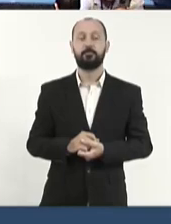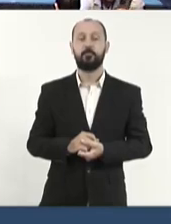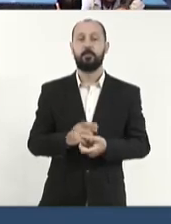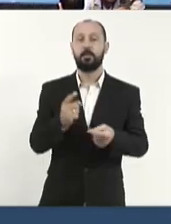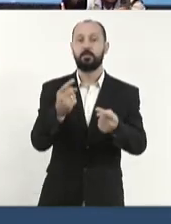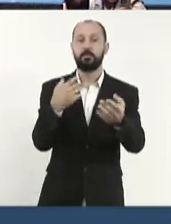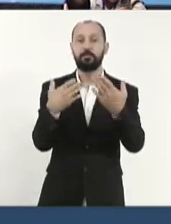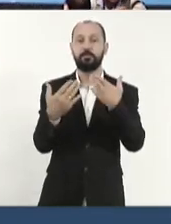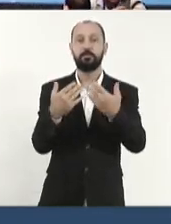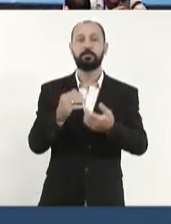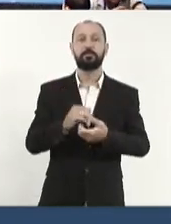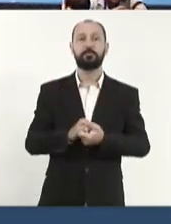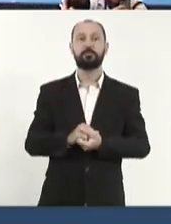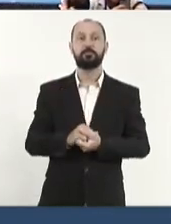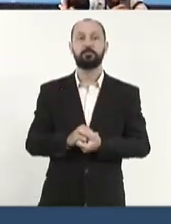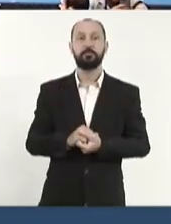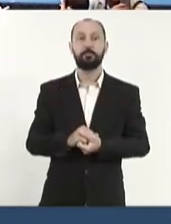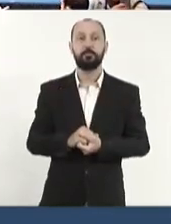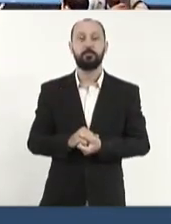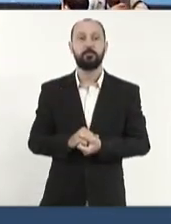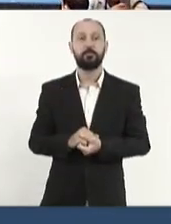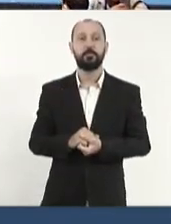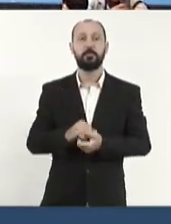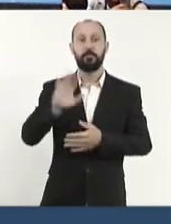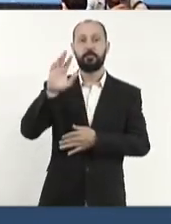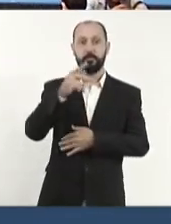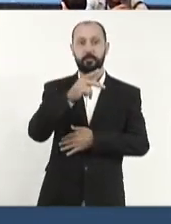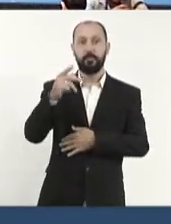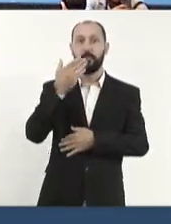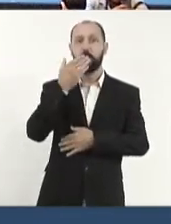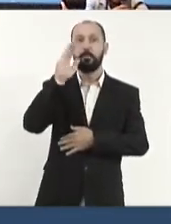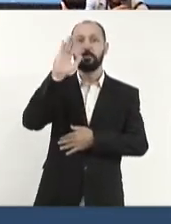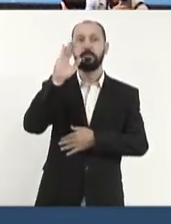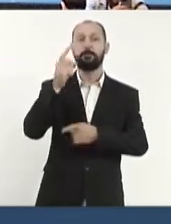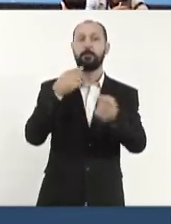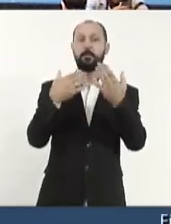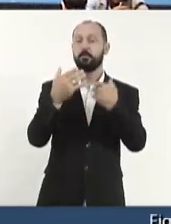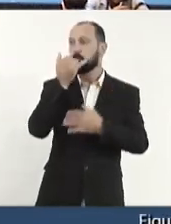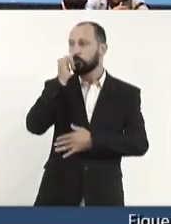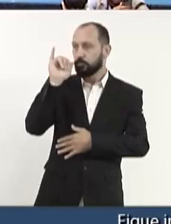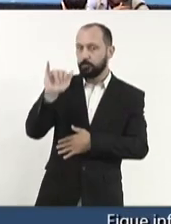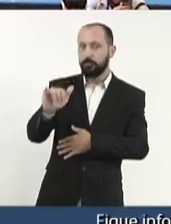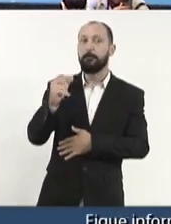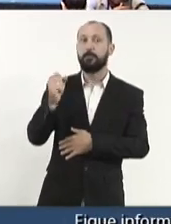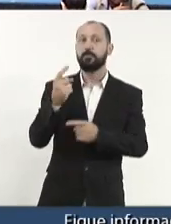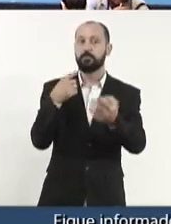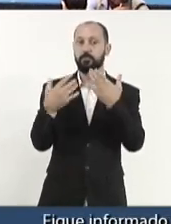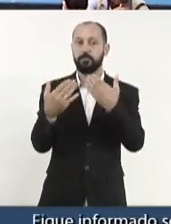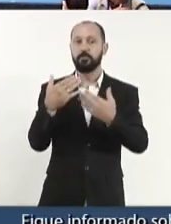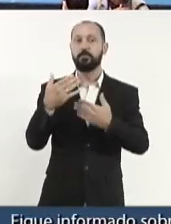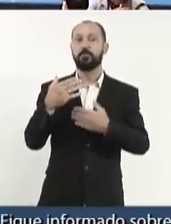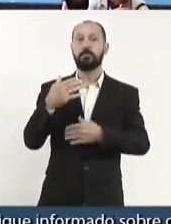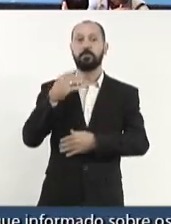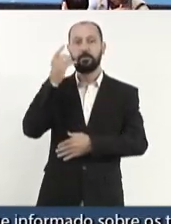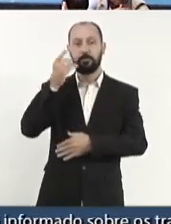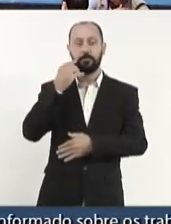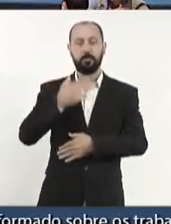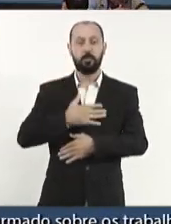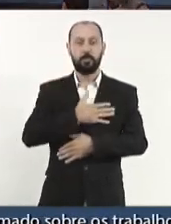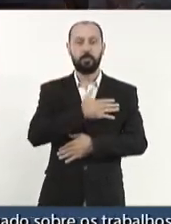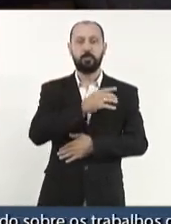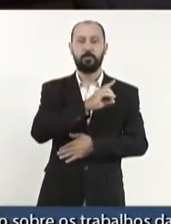Encerrada a discussão, em votação, aberto no painel. Presidente, eu pedi para discutir. Ah, eu não ouvi, desculpa. Para discutir, deputado Coronel Davi.